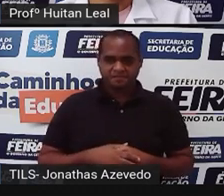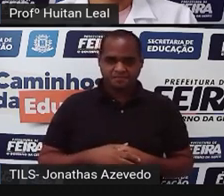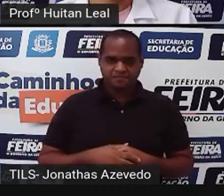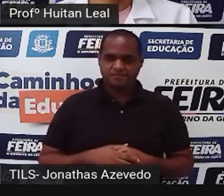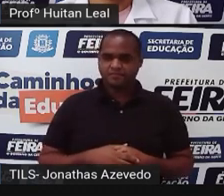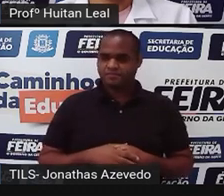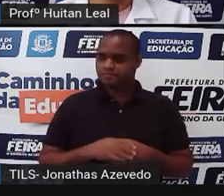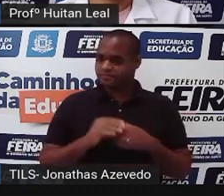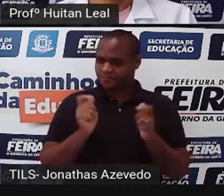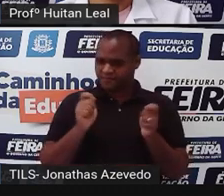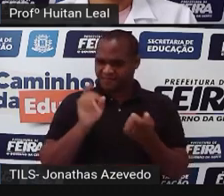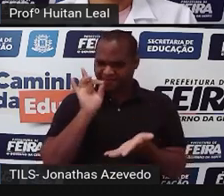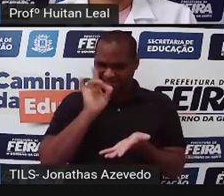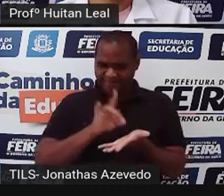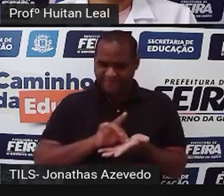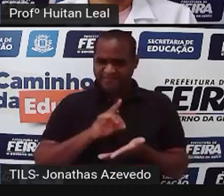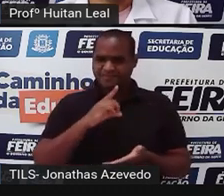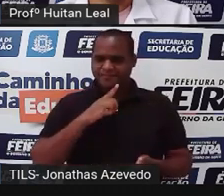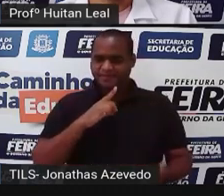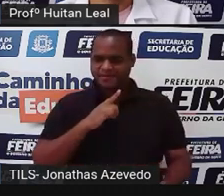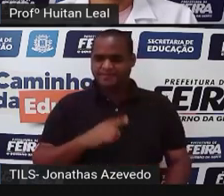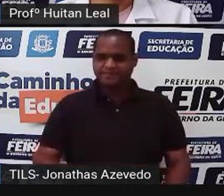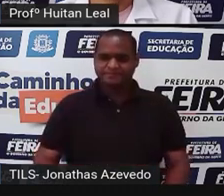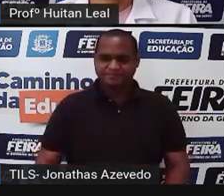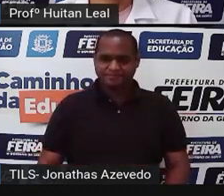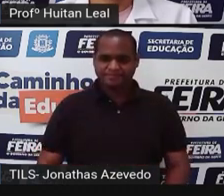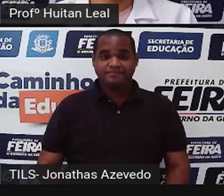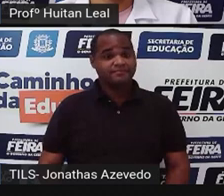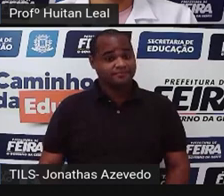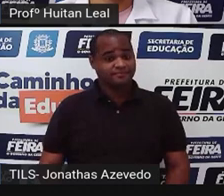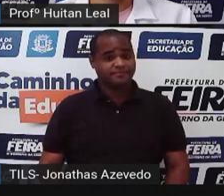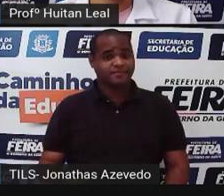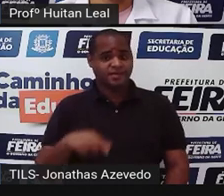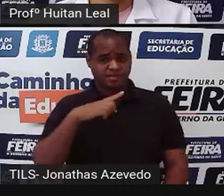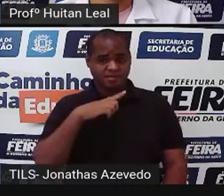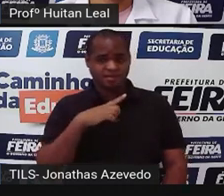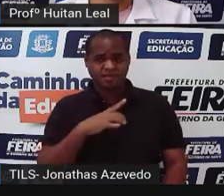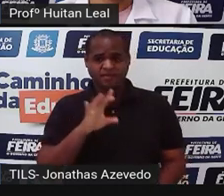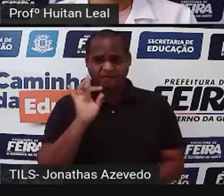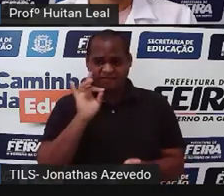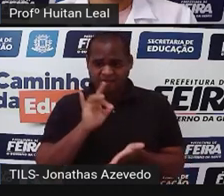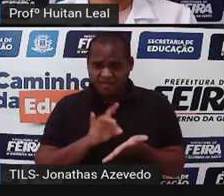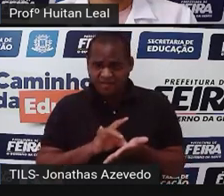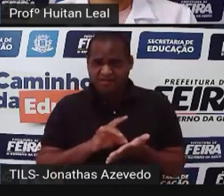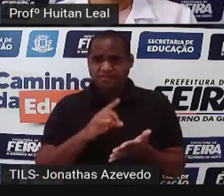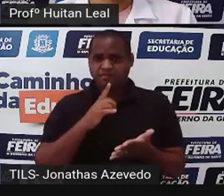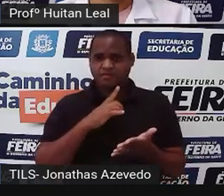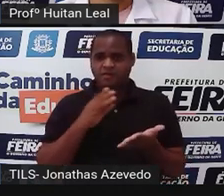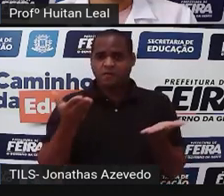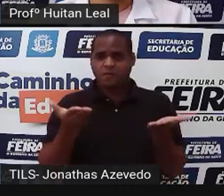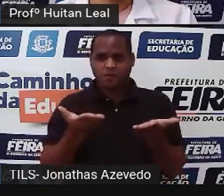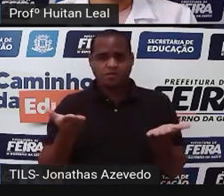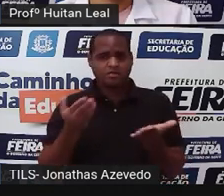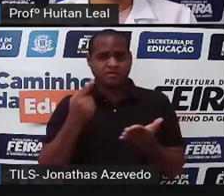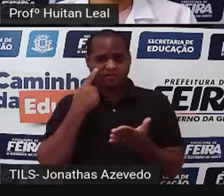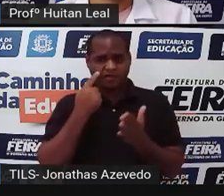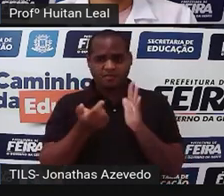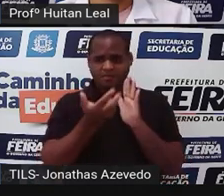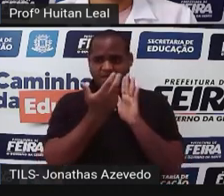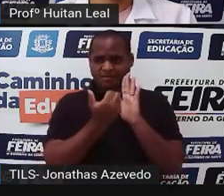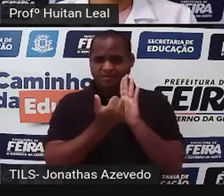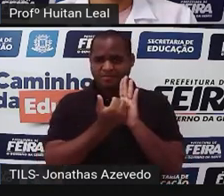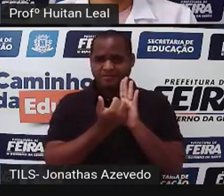é um fato real? Há algum elemento da realidade nessa imagem?